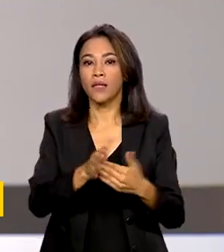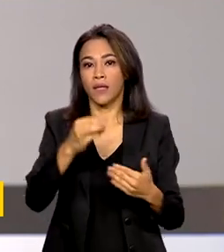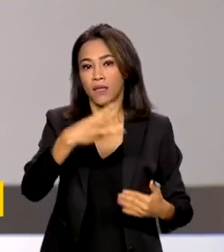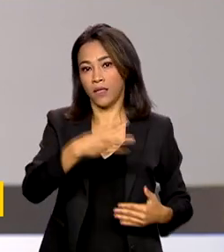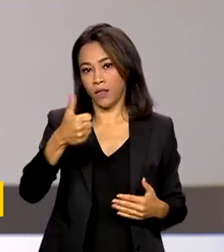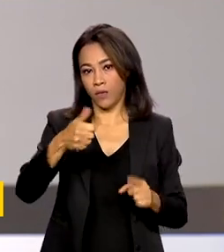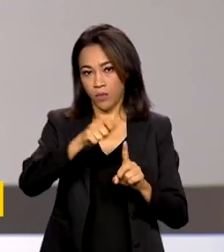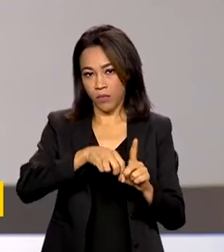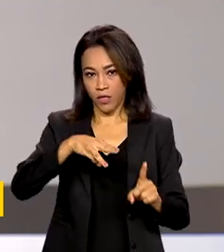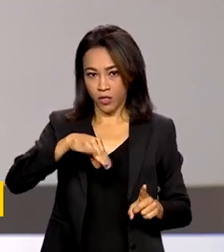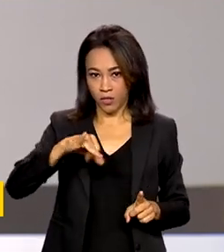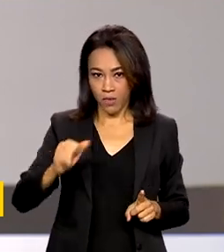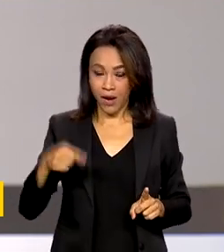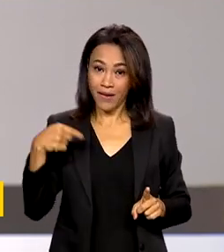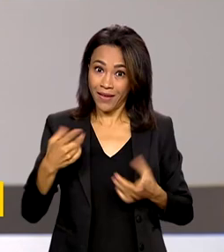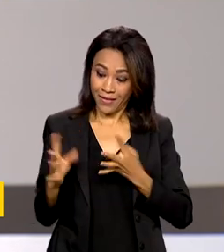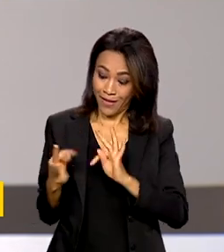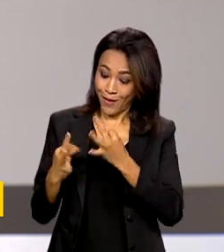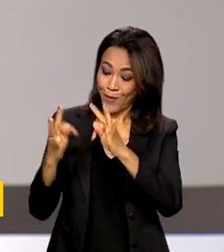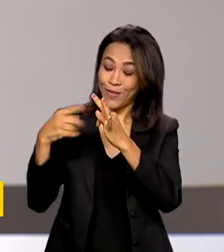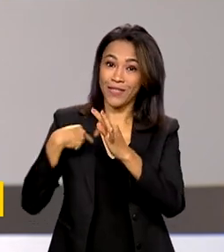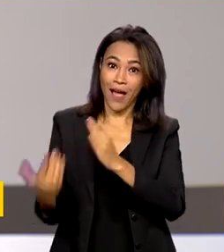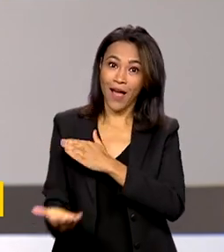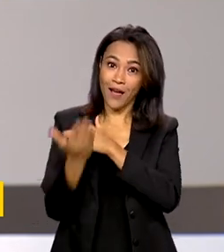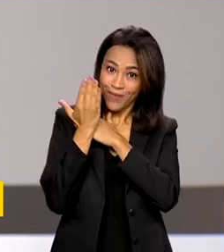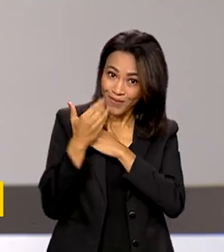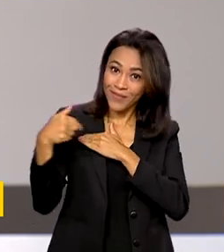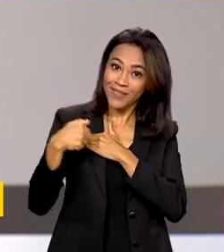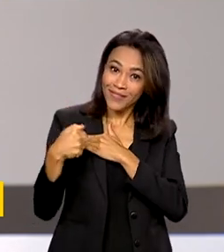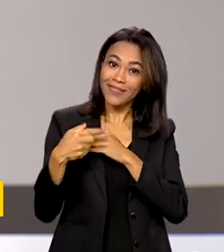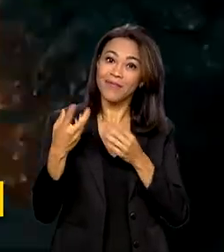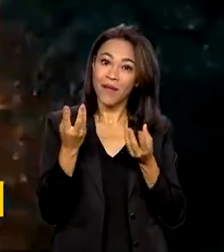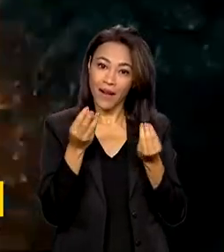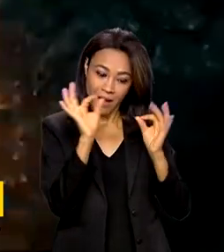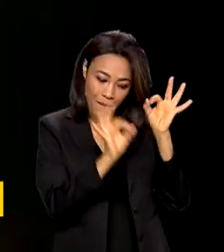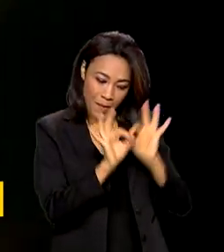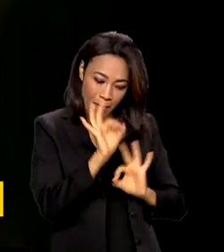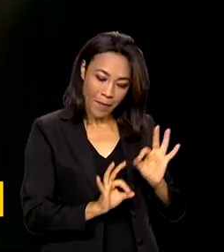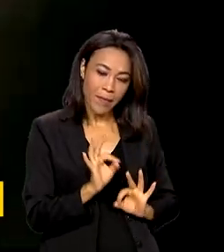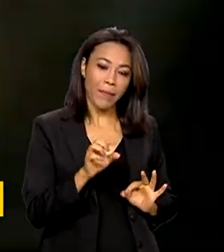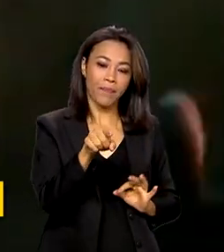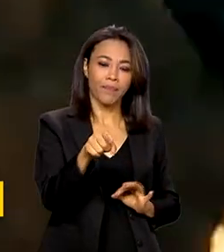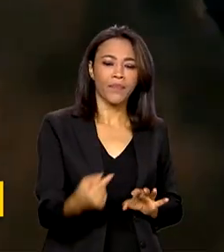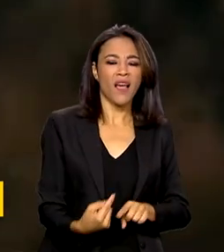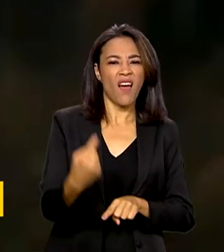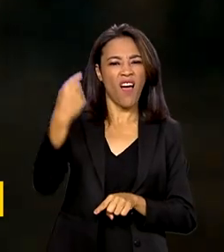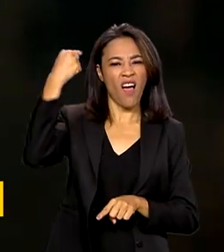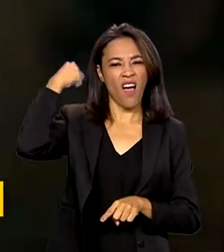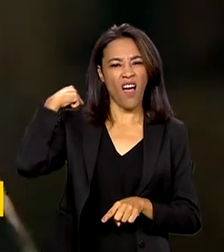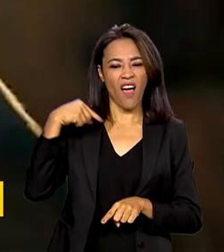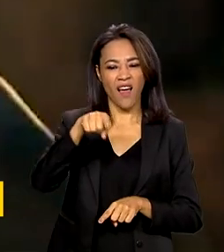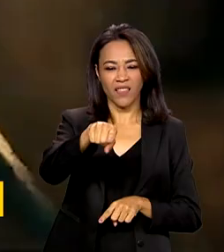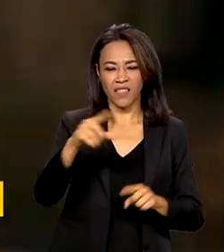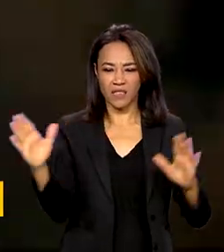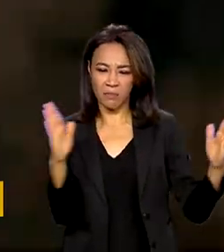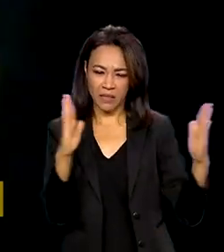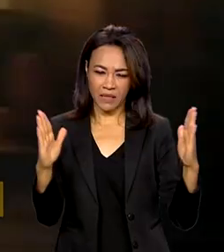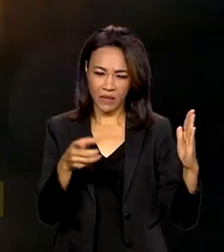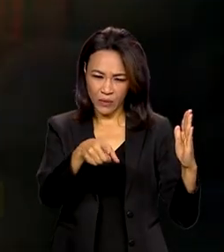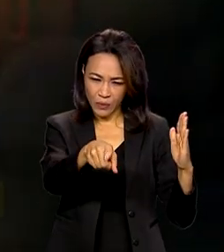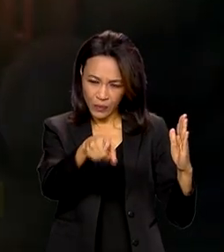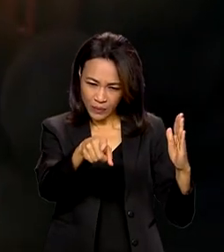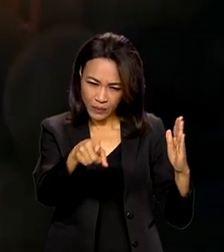vez mais espaço na hora de acertar as contas com o Leão. Dos tempos da caverna para a era digital.